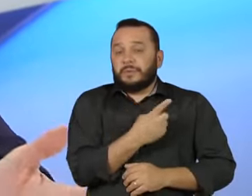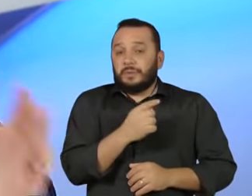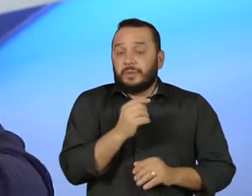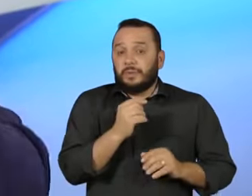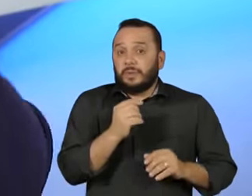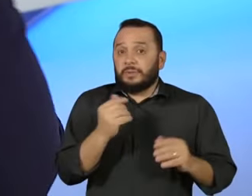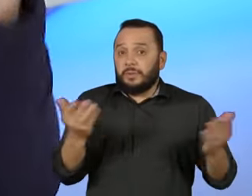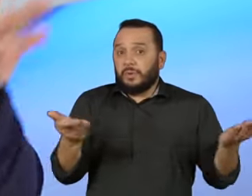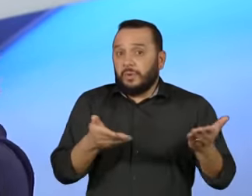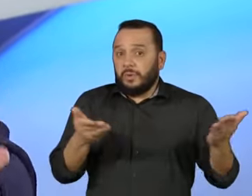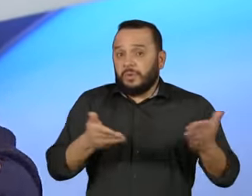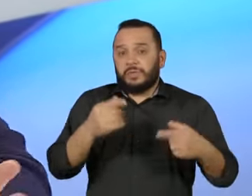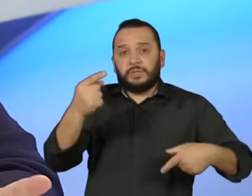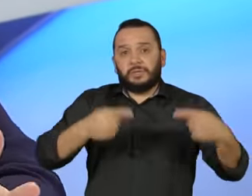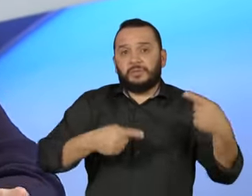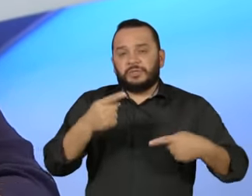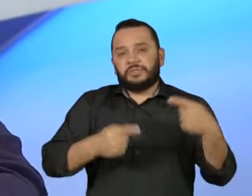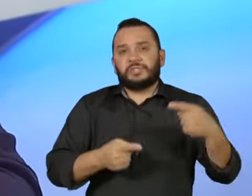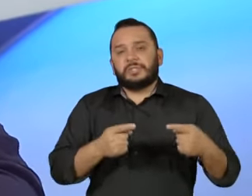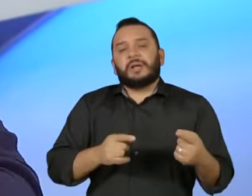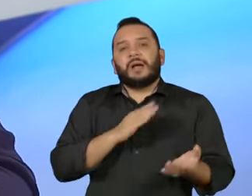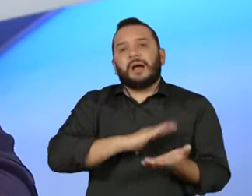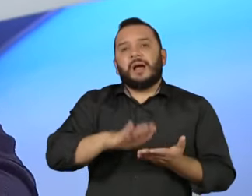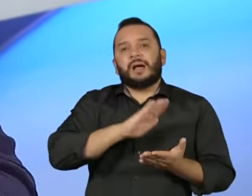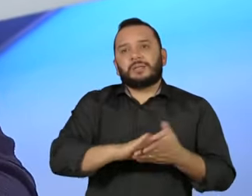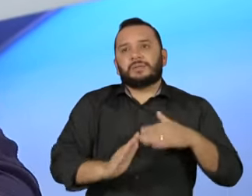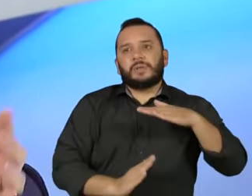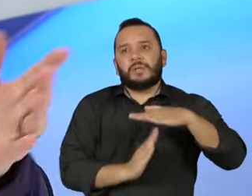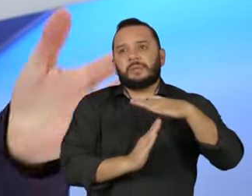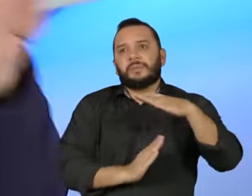mobilizados para discutir o tal do teto de gastos, né?